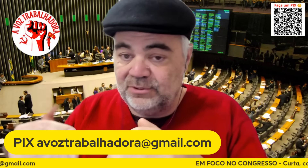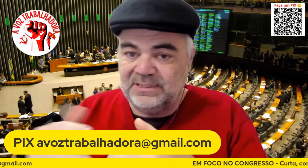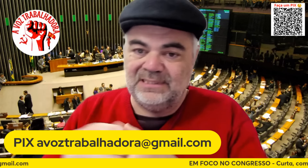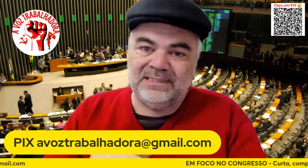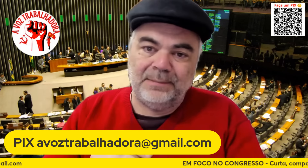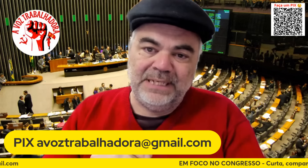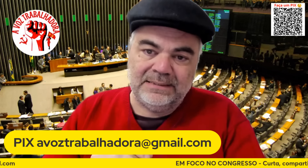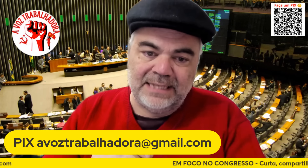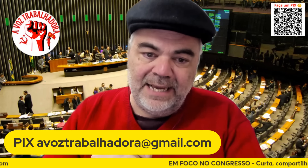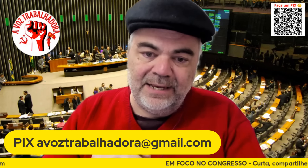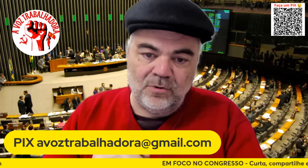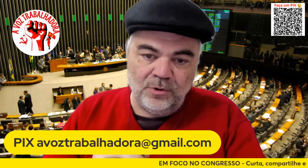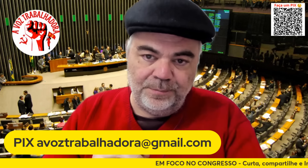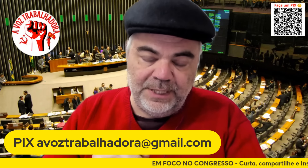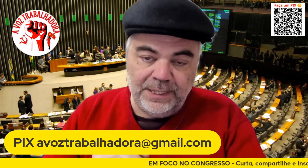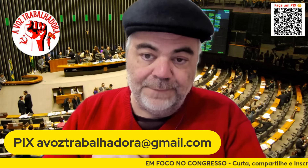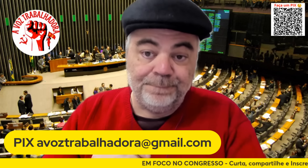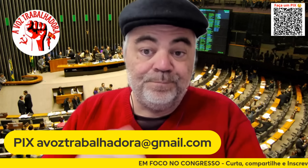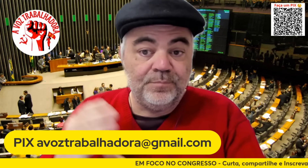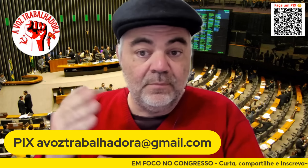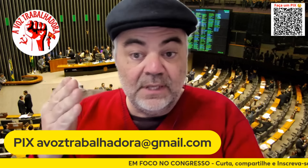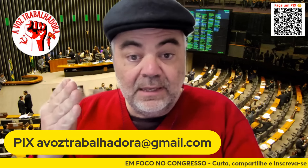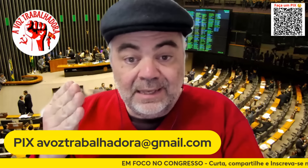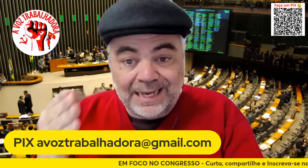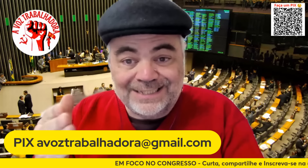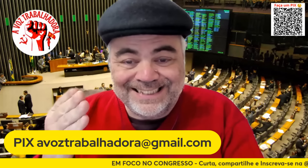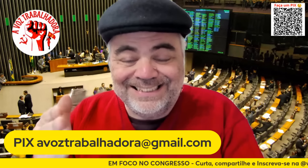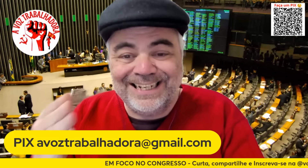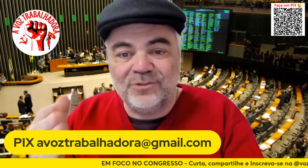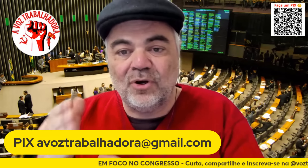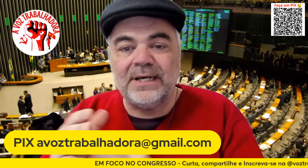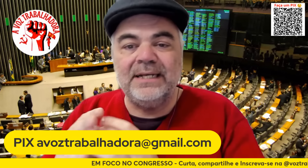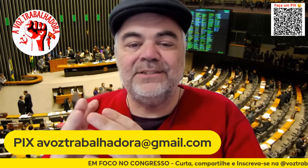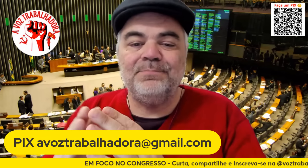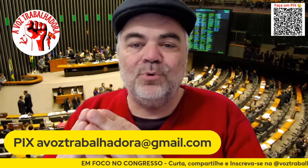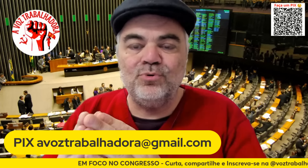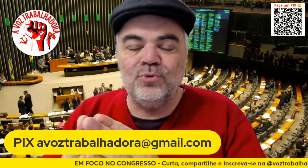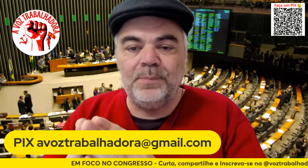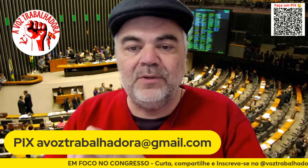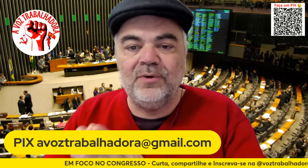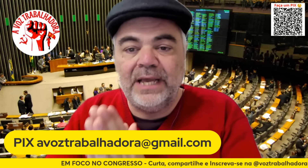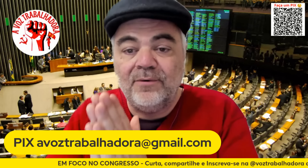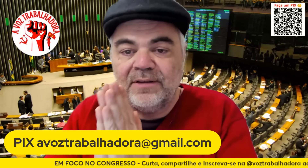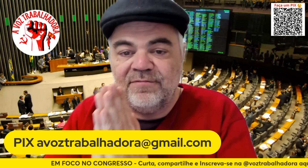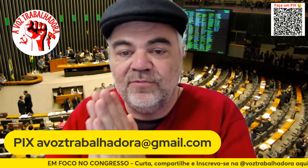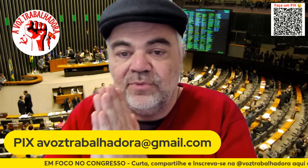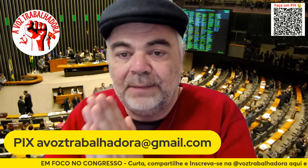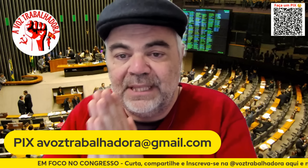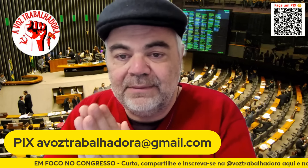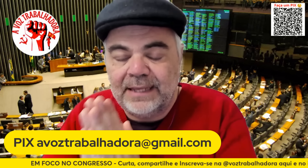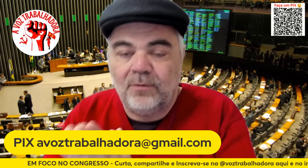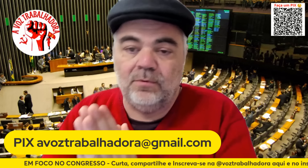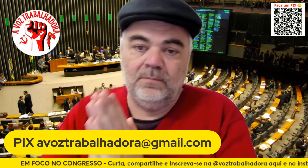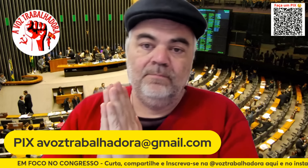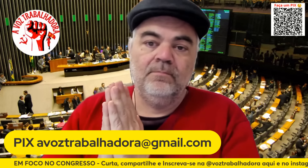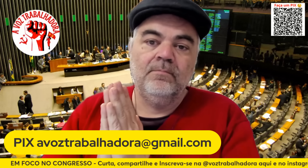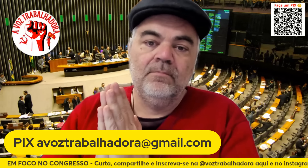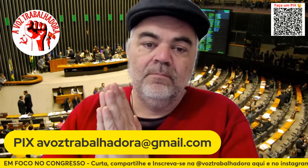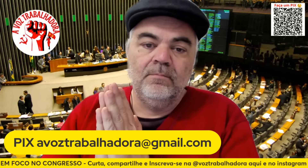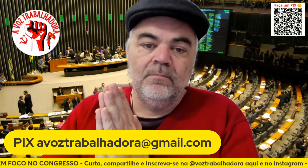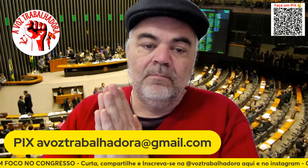tentando desestabilizar a economia, a Gendira toca nesse ponto do plano real que é fundamental.